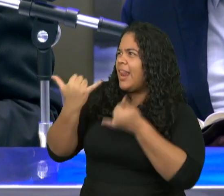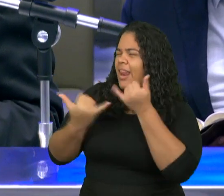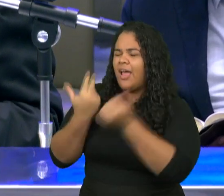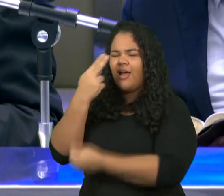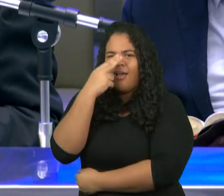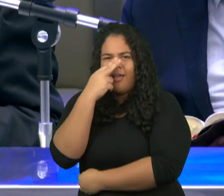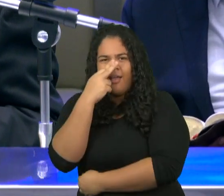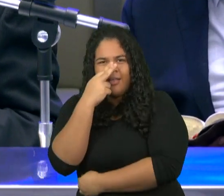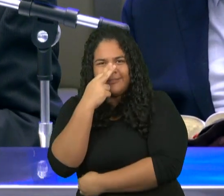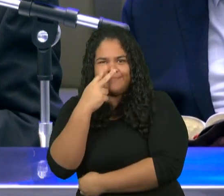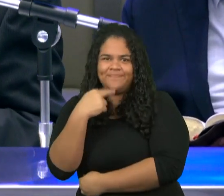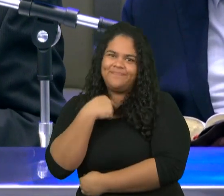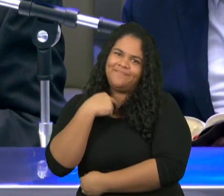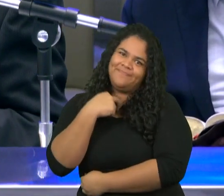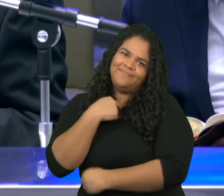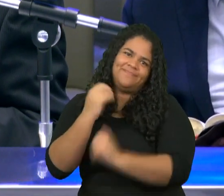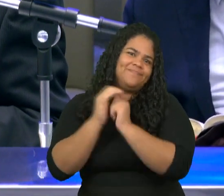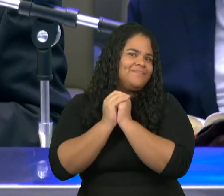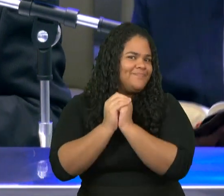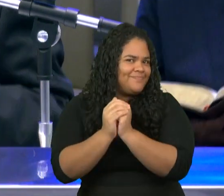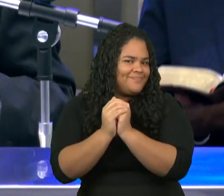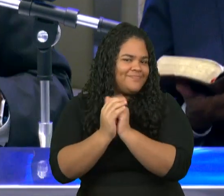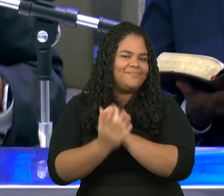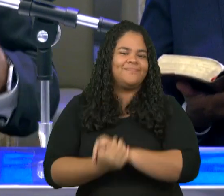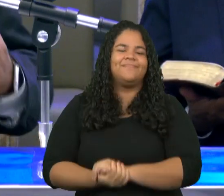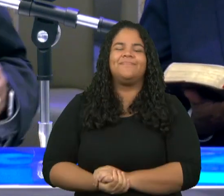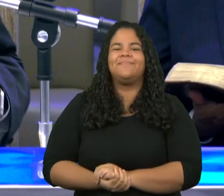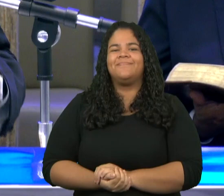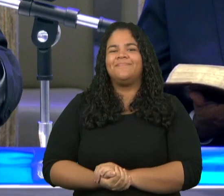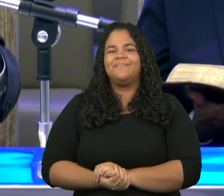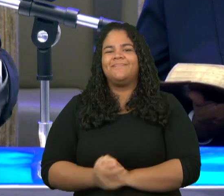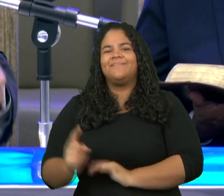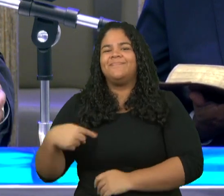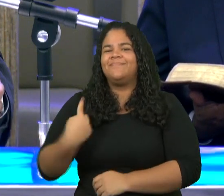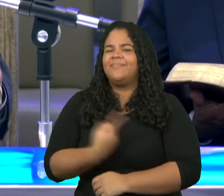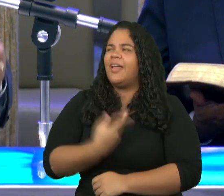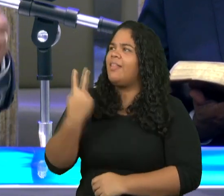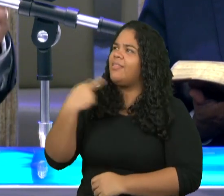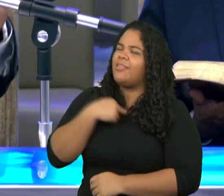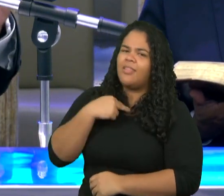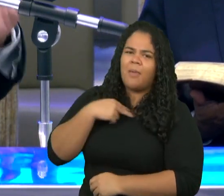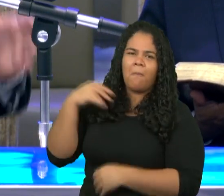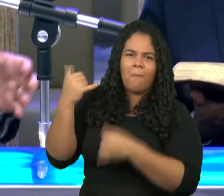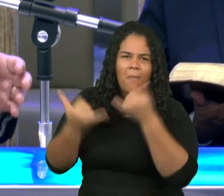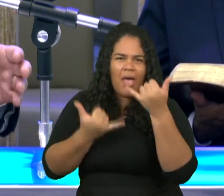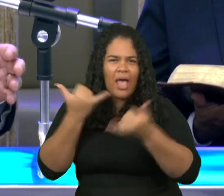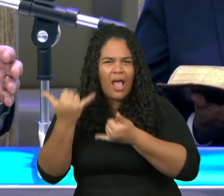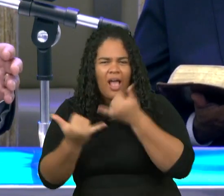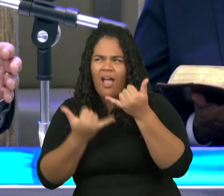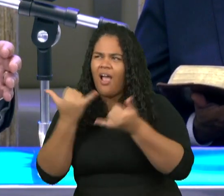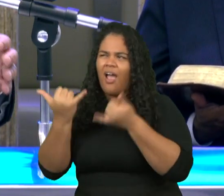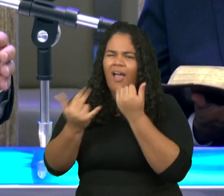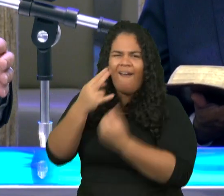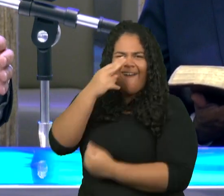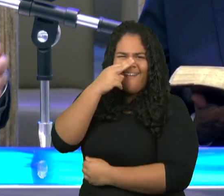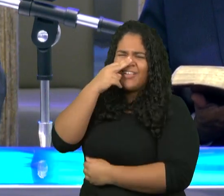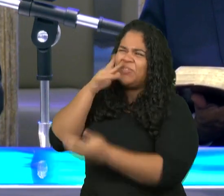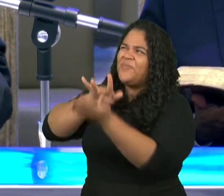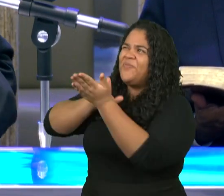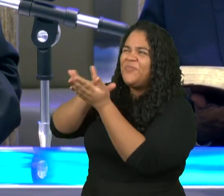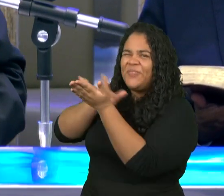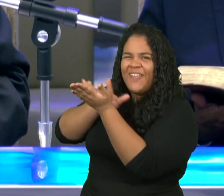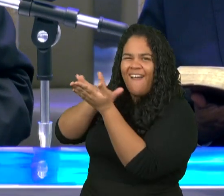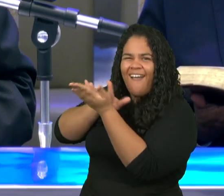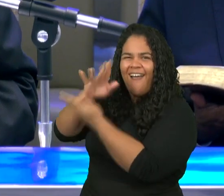quem diz amém irmãos nós não podemos brincar de ser crente nós temos que